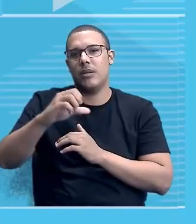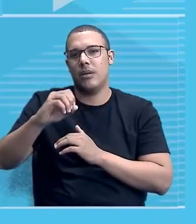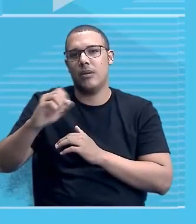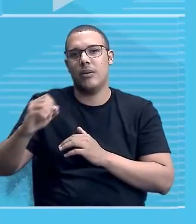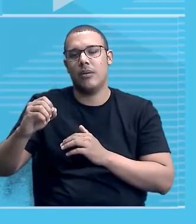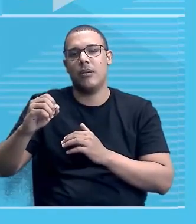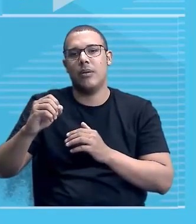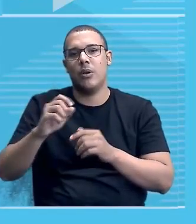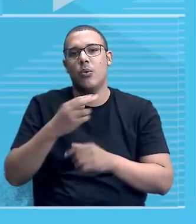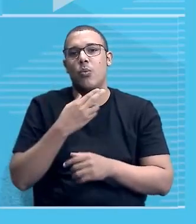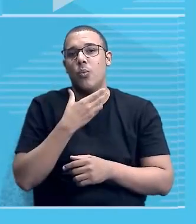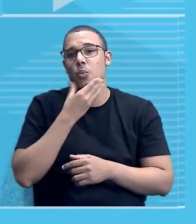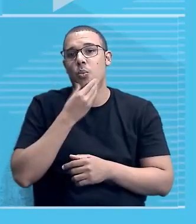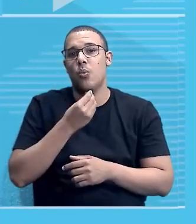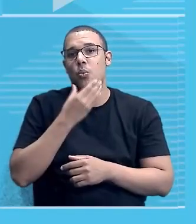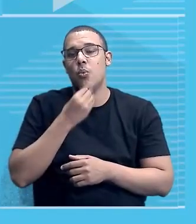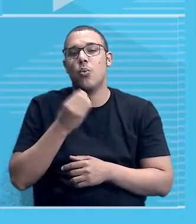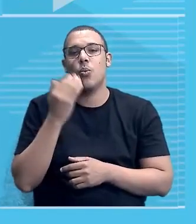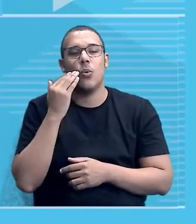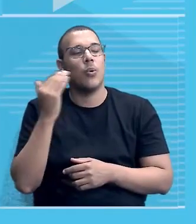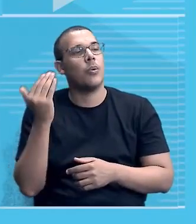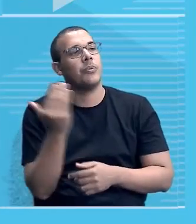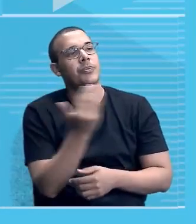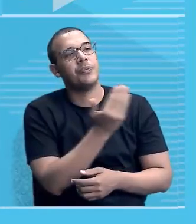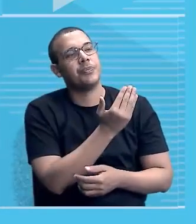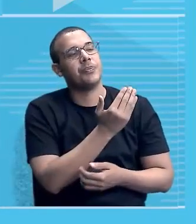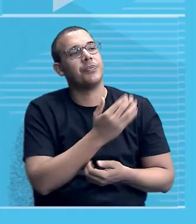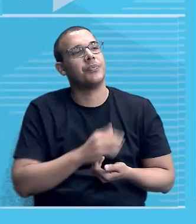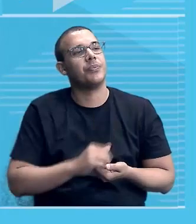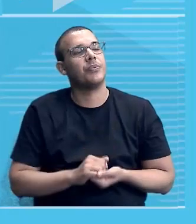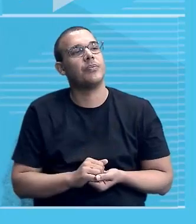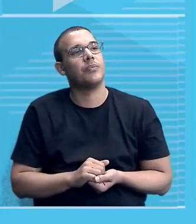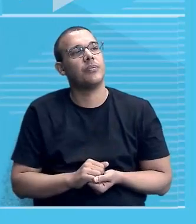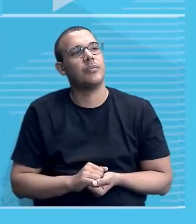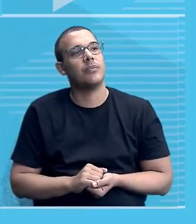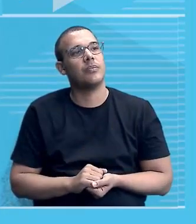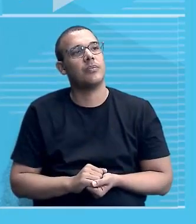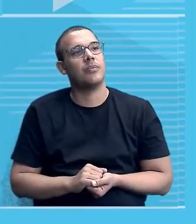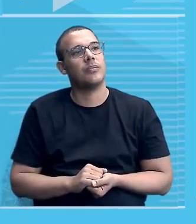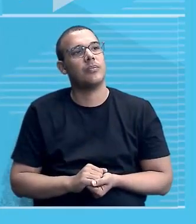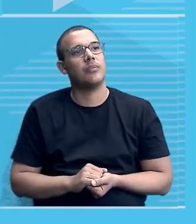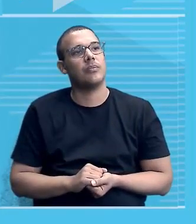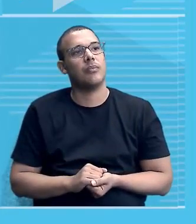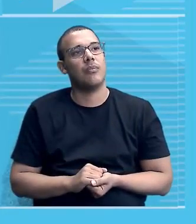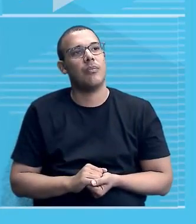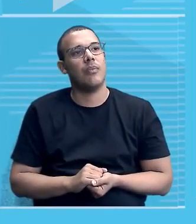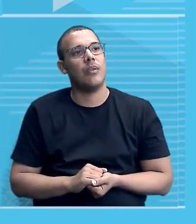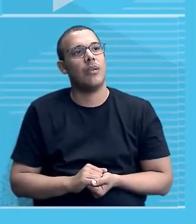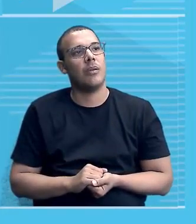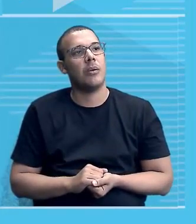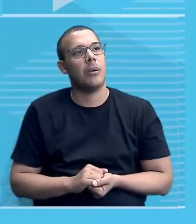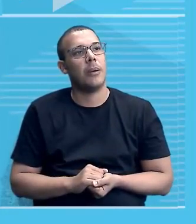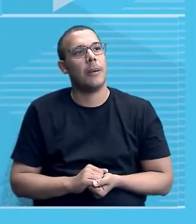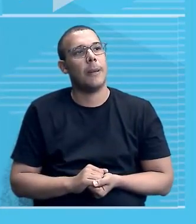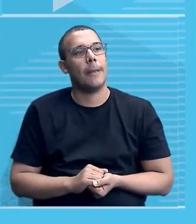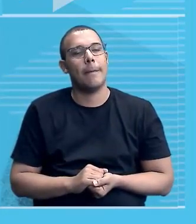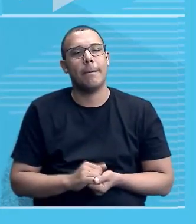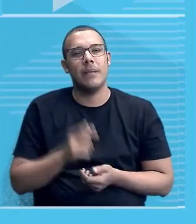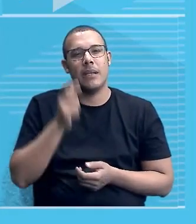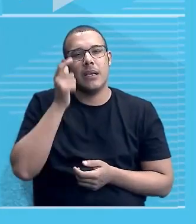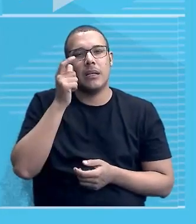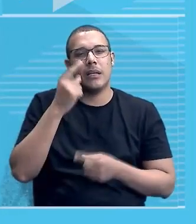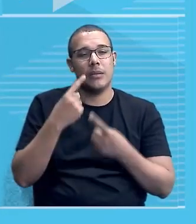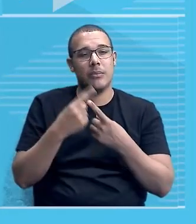Ayni Lauro Voni, nome meio complicadinho, né, que passava por um processo de modernização. Isso aqui é interessante, por quê? Em